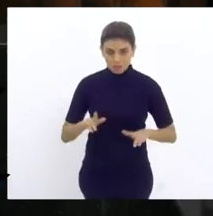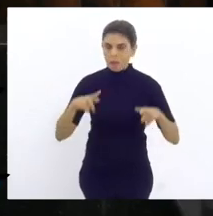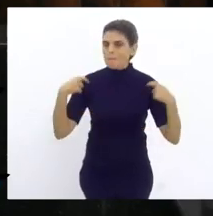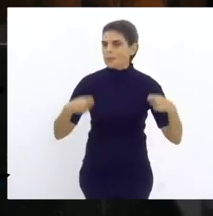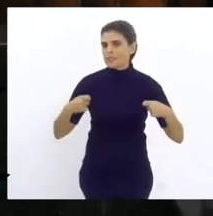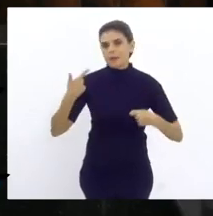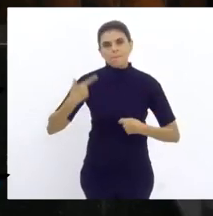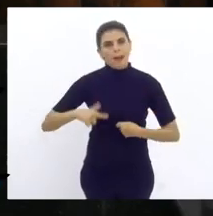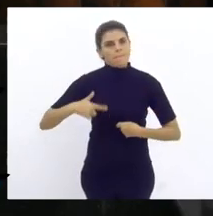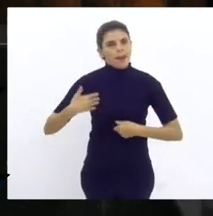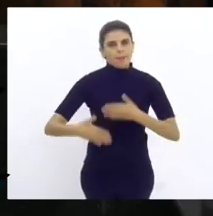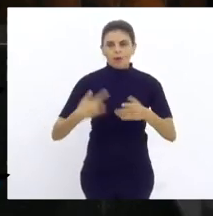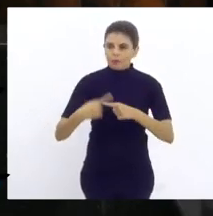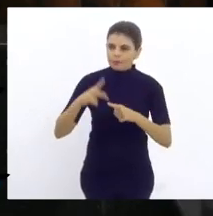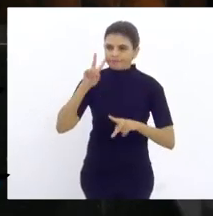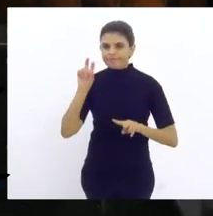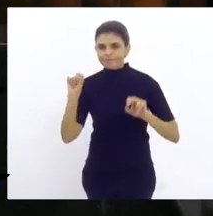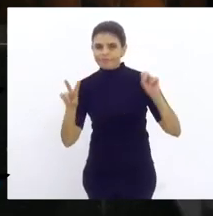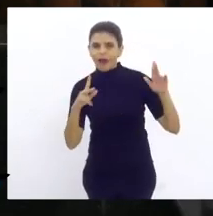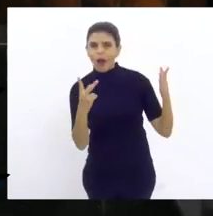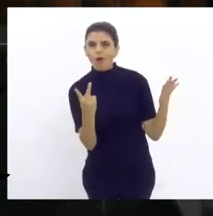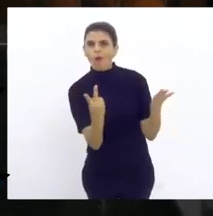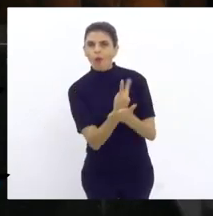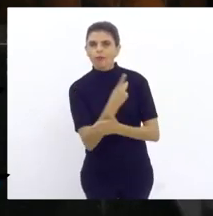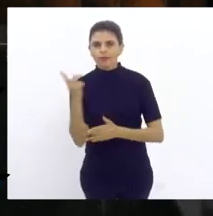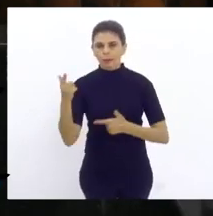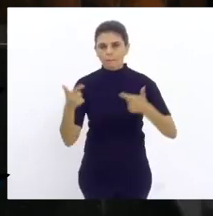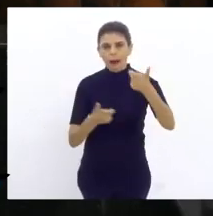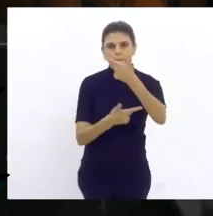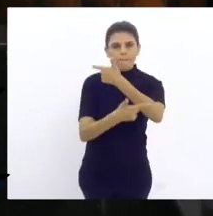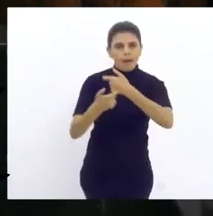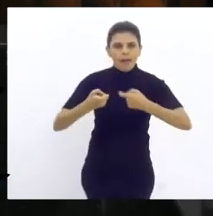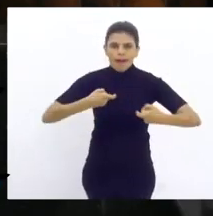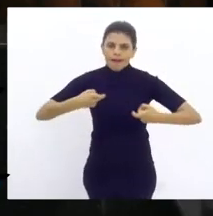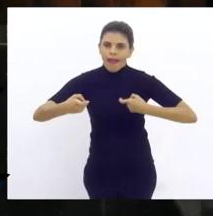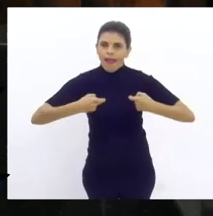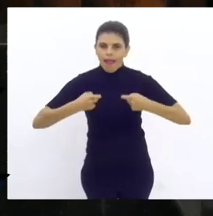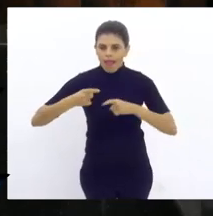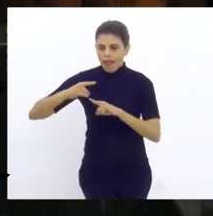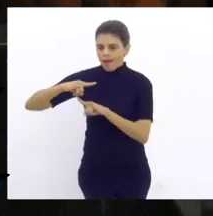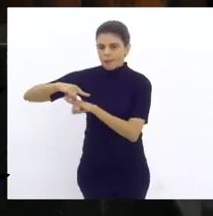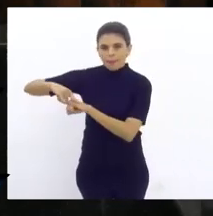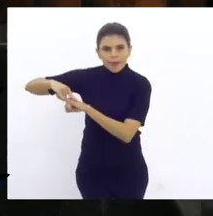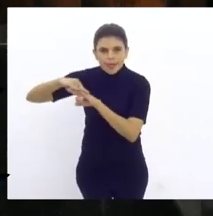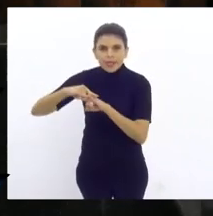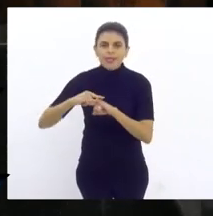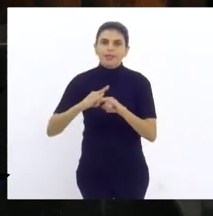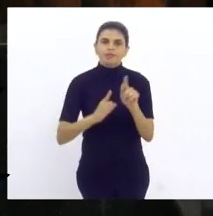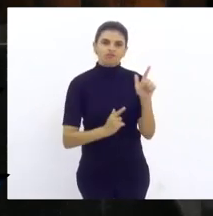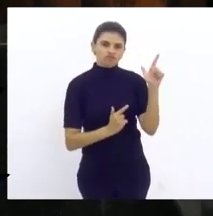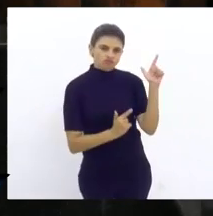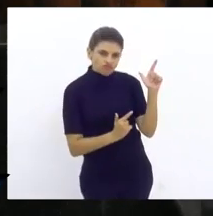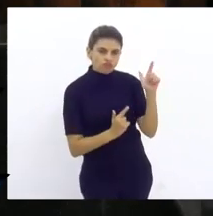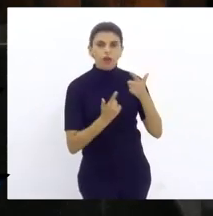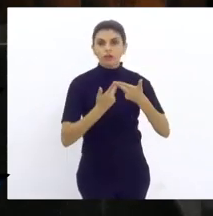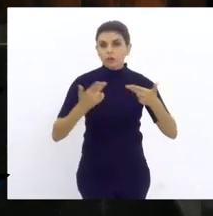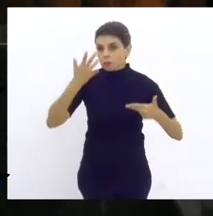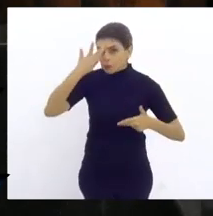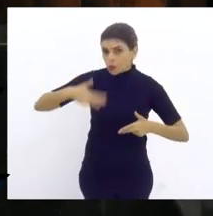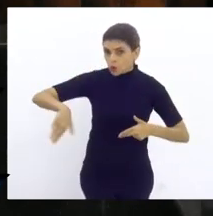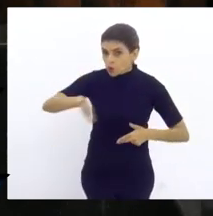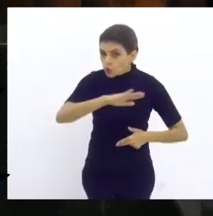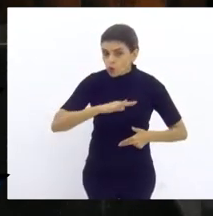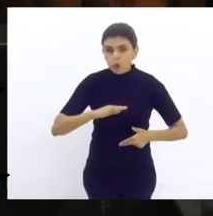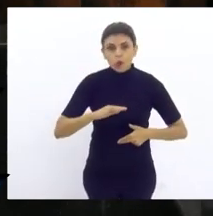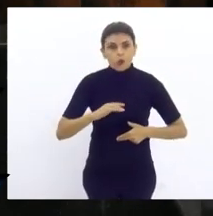porque a gente vai vendo aí o que está acontecendo lá, a vai vendo essa guerra que está se instalando naquela região e os moradores passando um sufoco